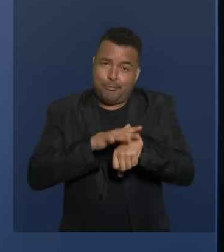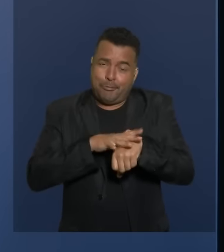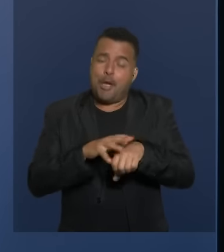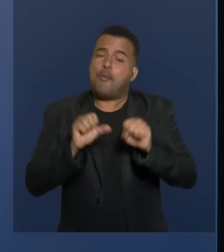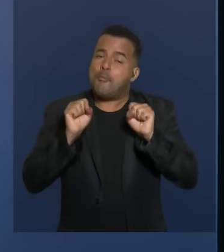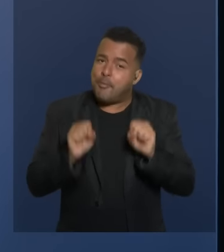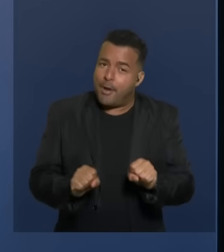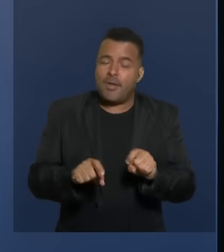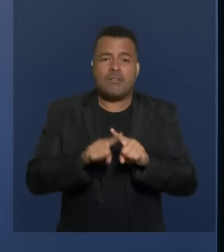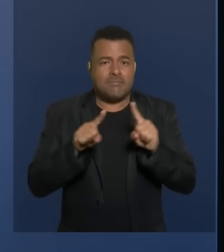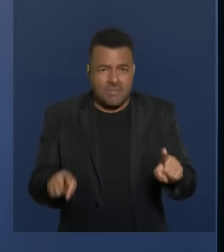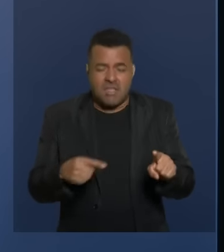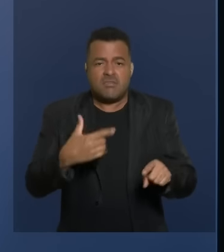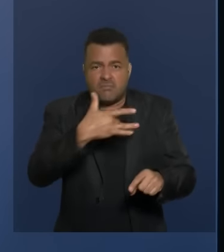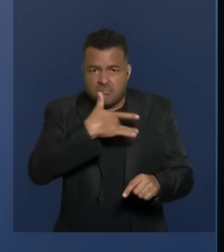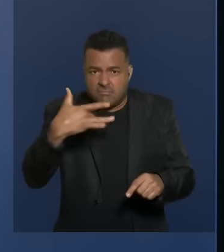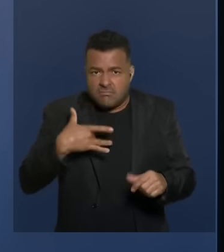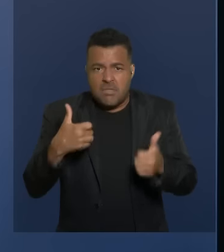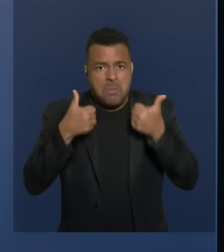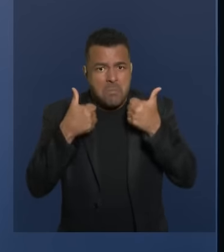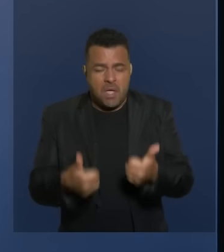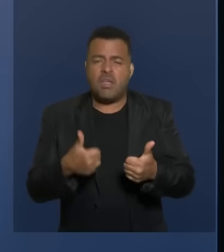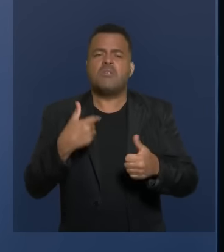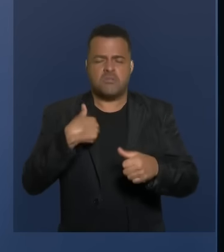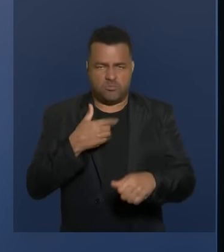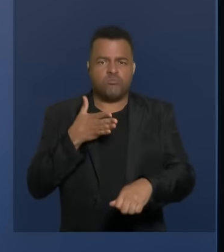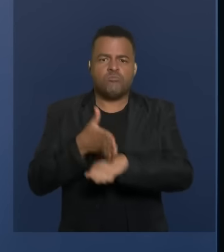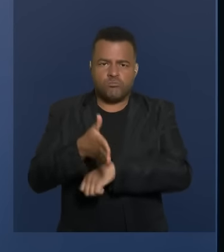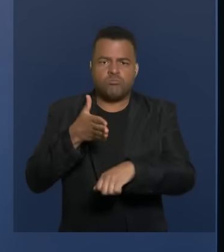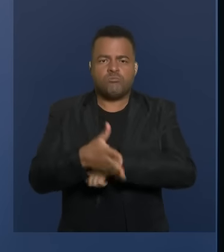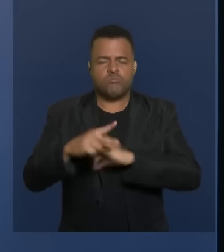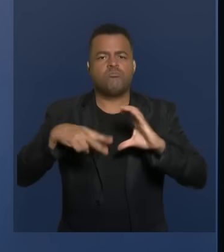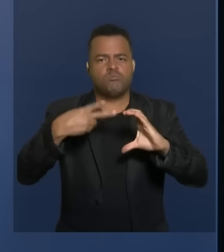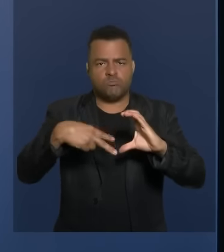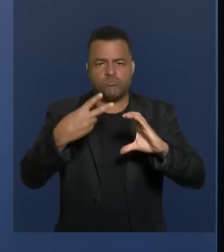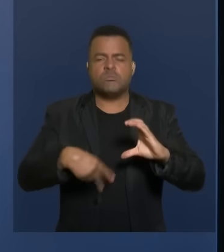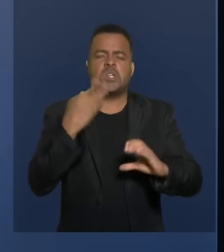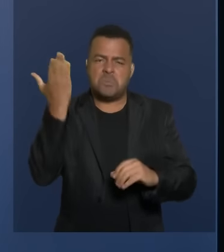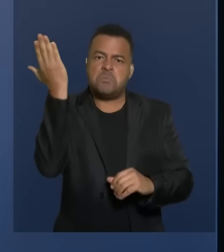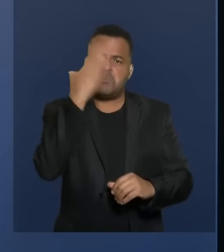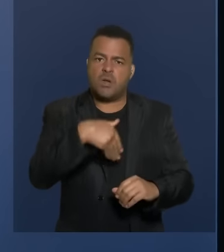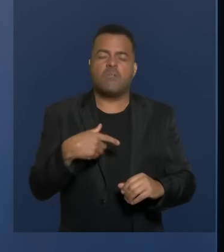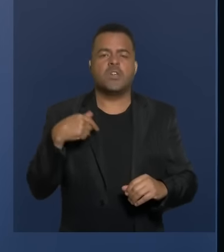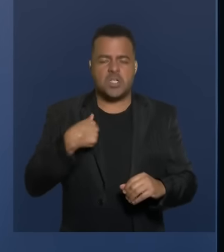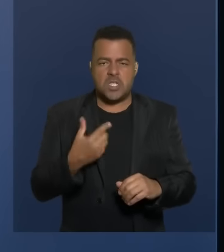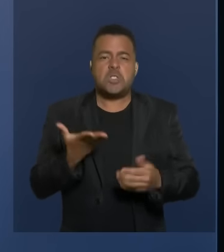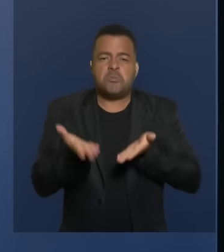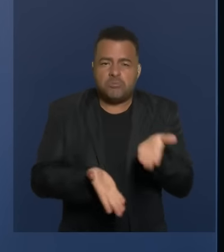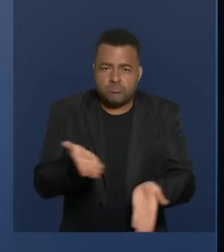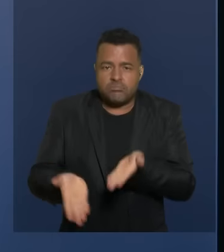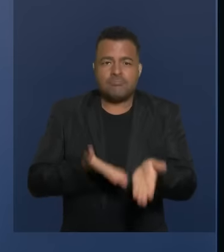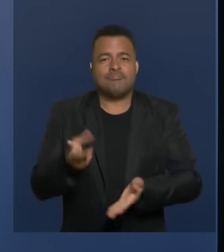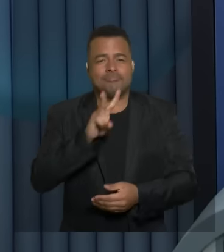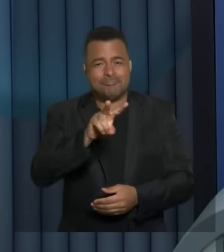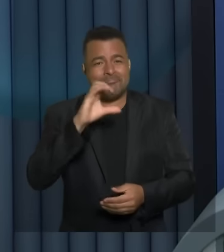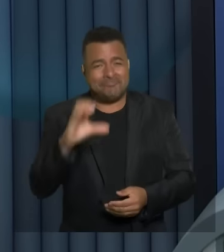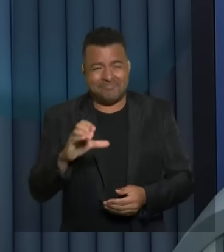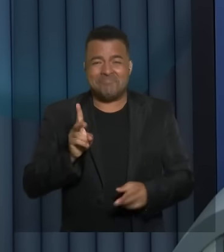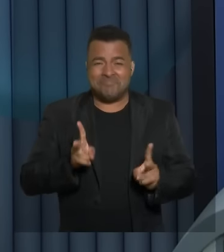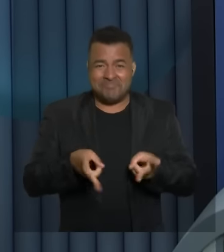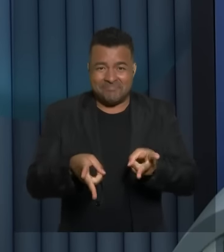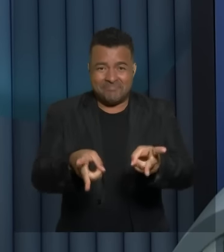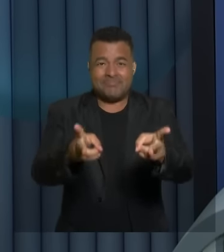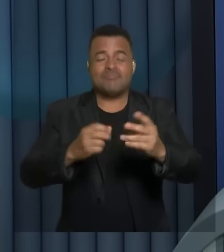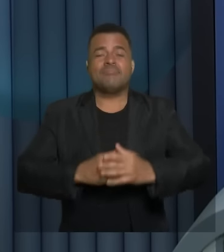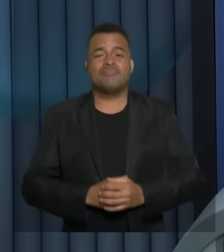aqui, sim, para contribuir para o desenvolvimento da nossa cidade como um todo. E é esse cuidado que nós temos que encerrado, candidata.